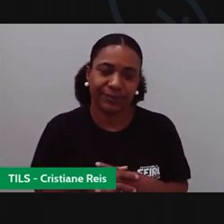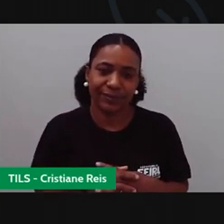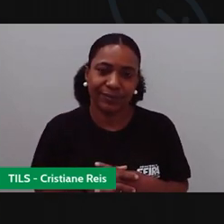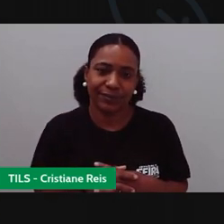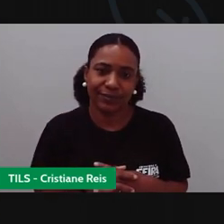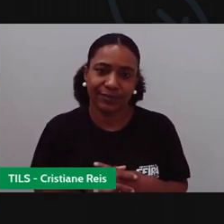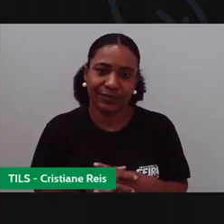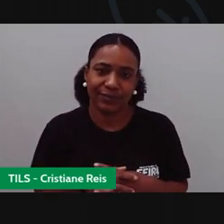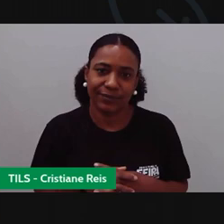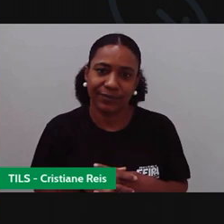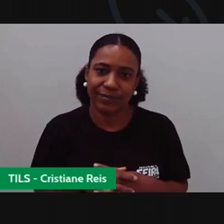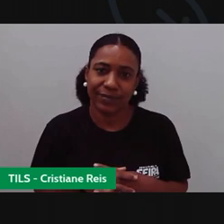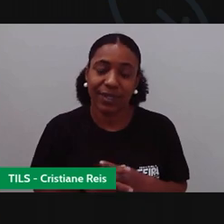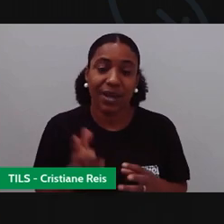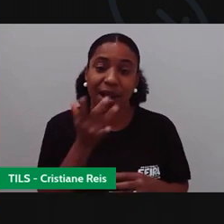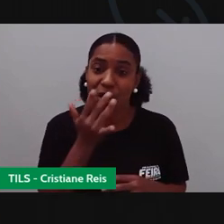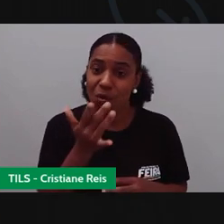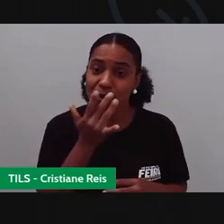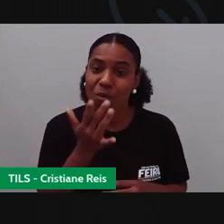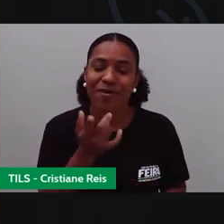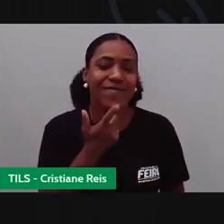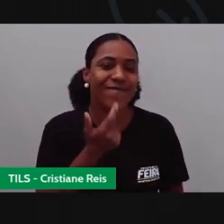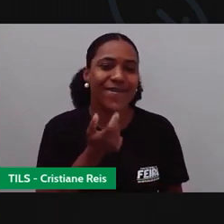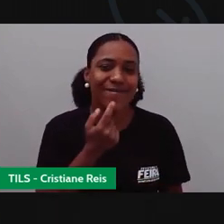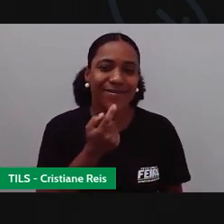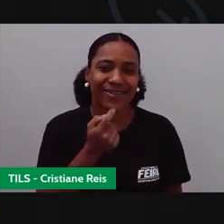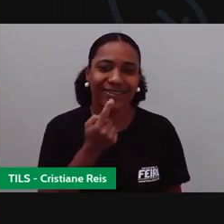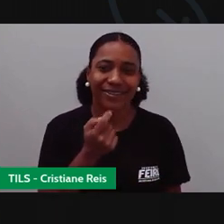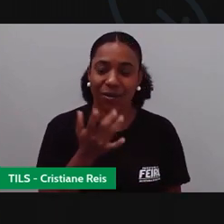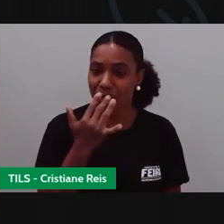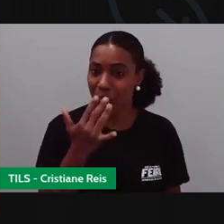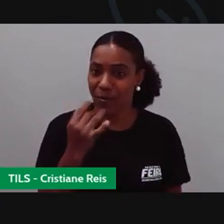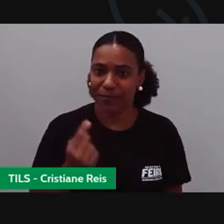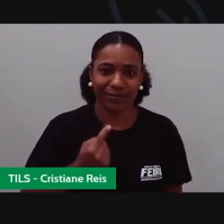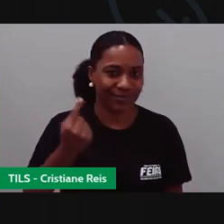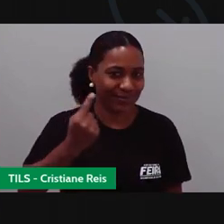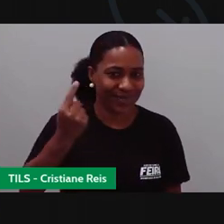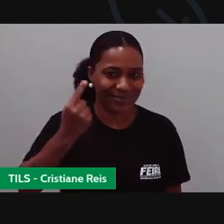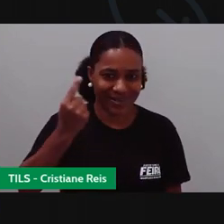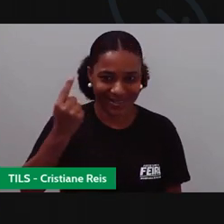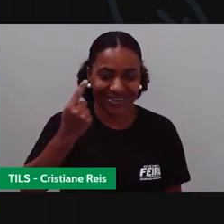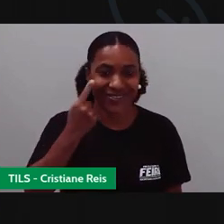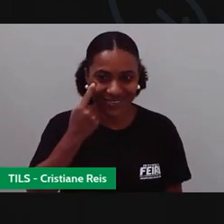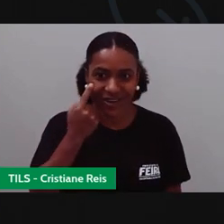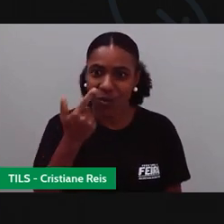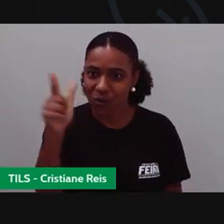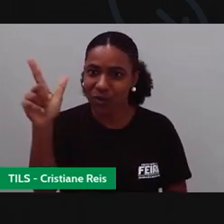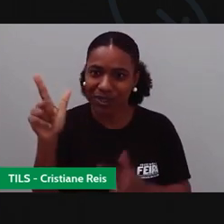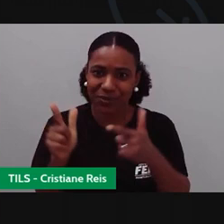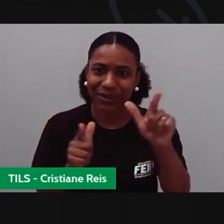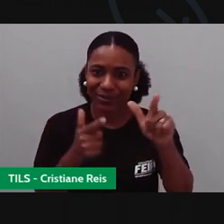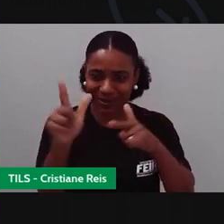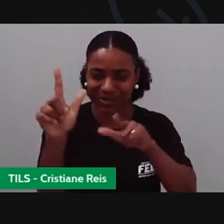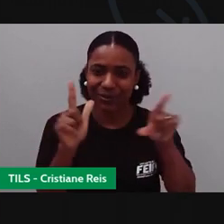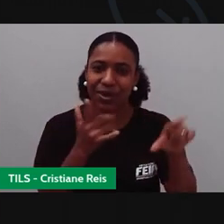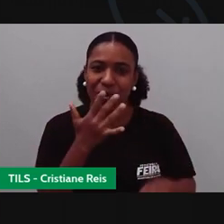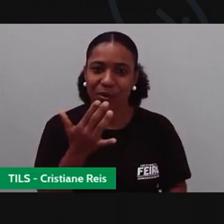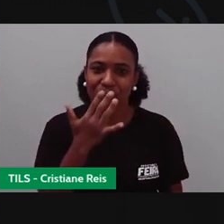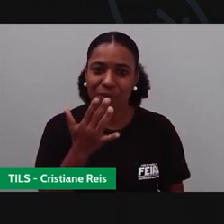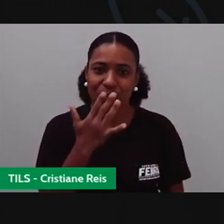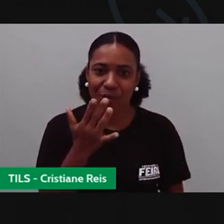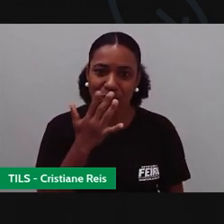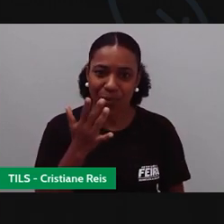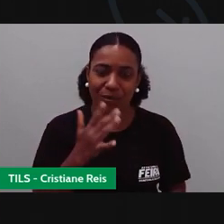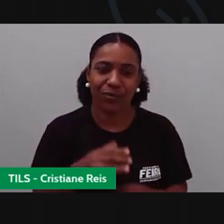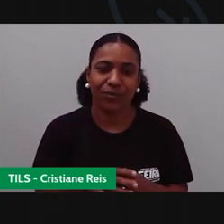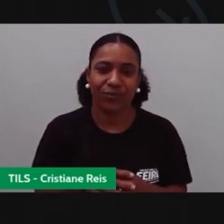vermelha, que é uma cor primária. Porque dela eu vou ter o quê? Outras cores, né? Isso? Essa é a ideia da cor primária.